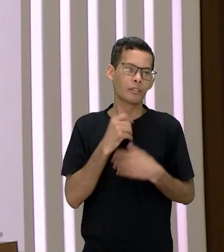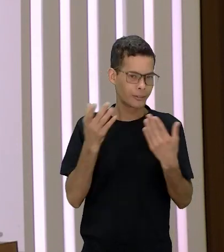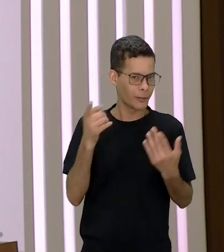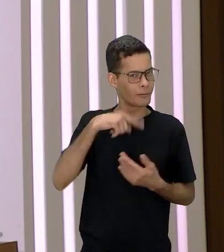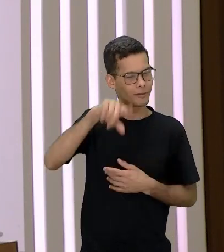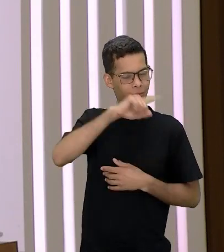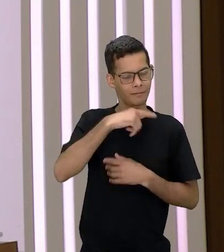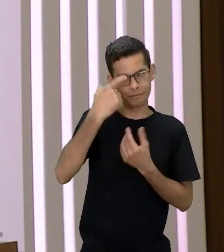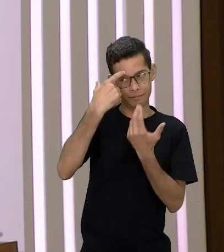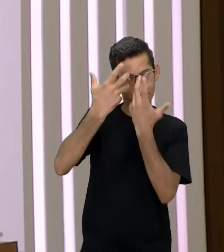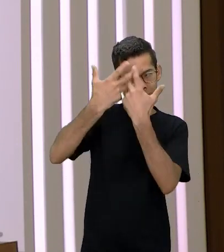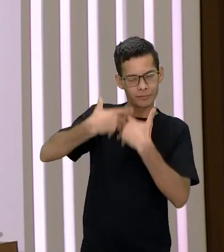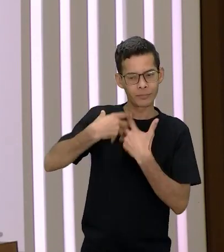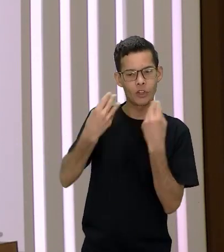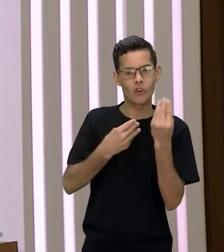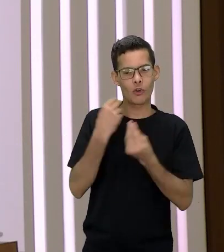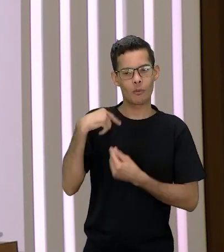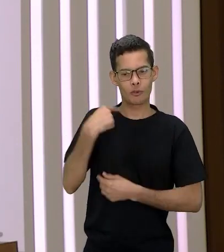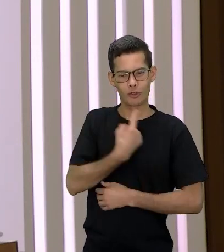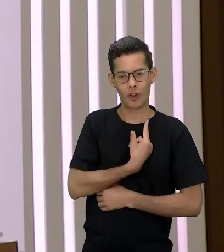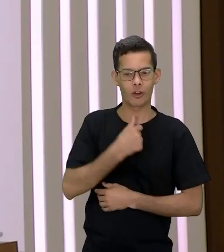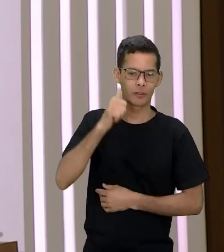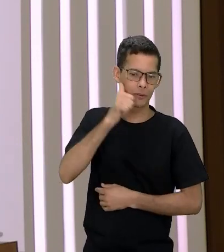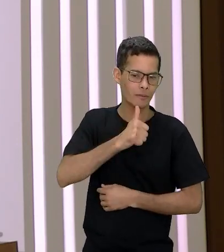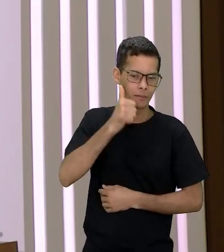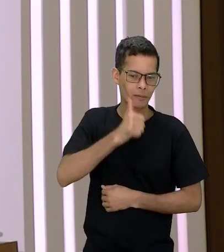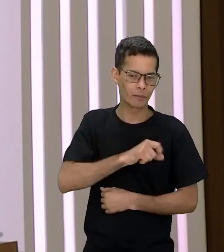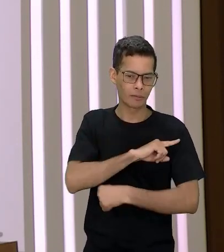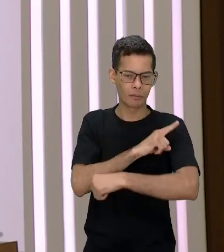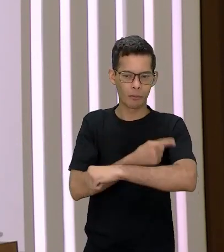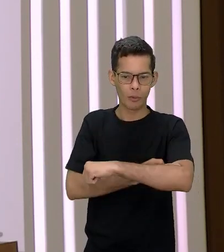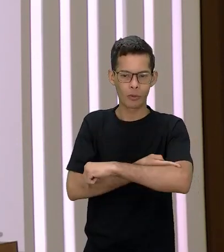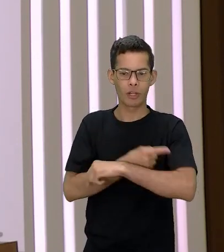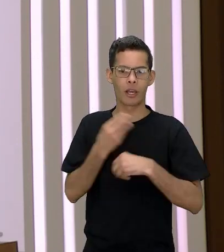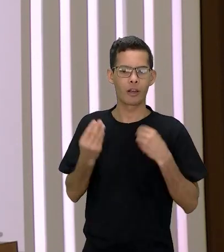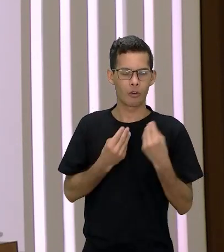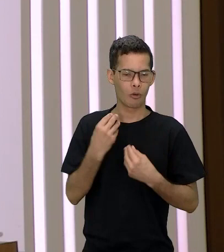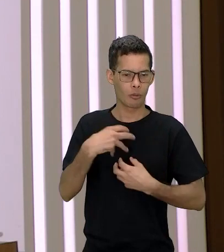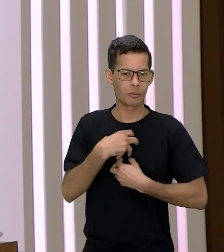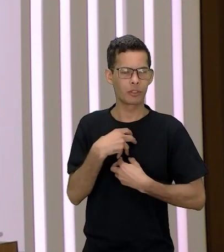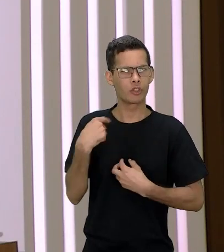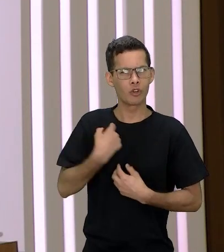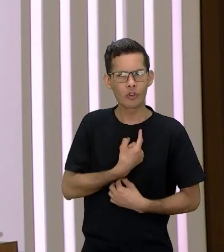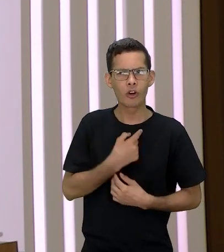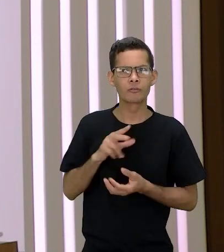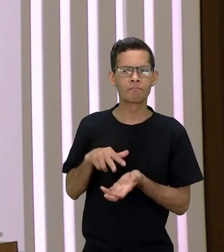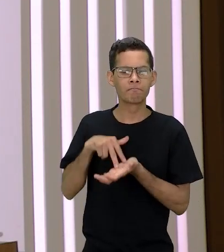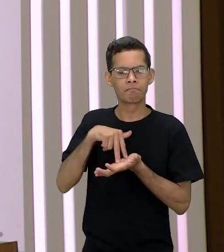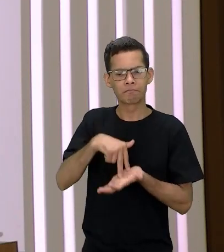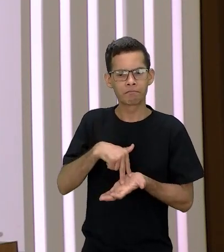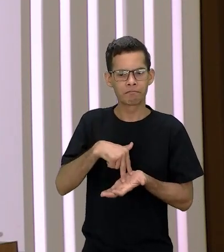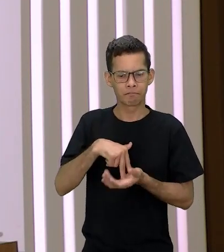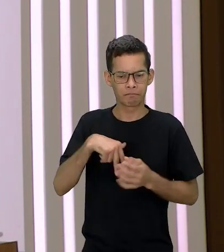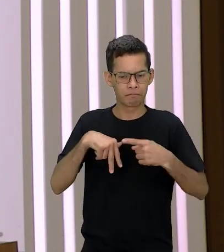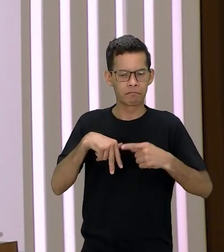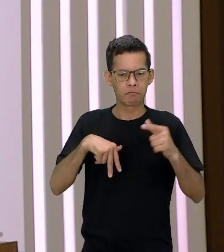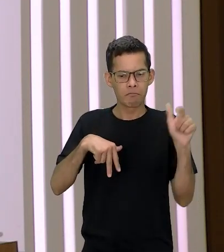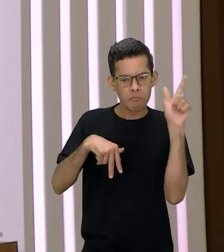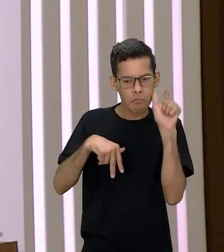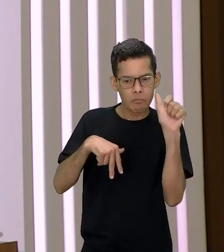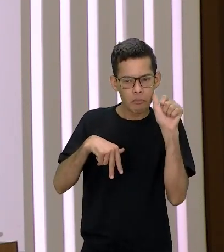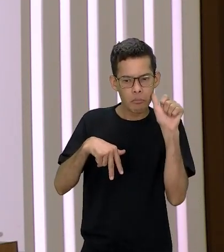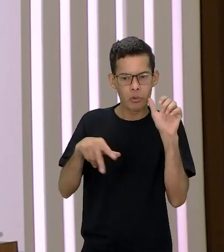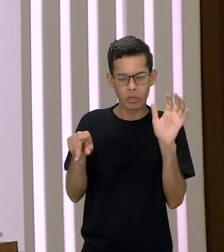nosso feminismo é um convite para repensarmos também o nosso posicionamento enquanto mulheres de qual lugar